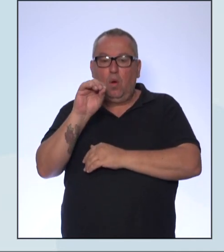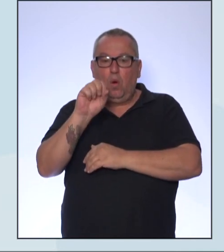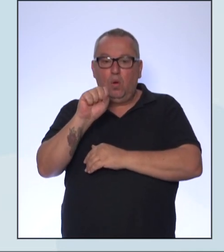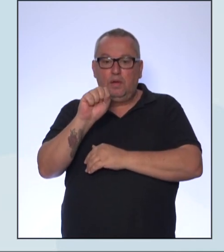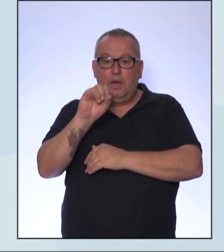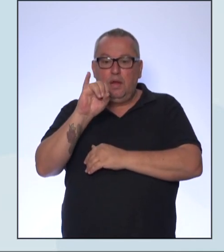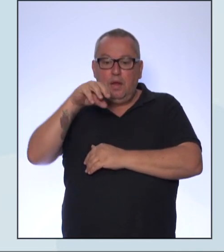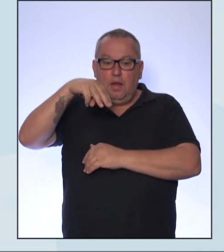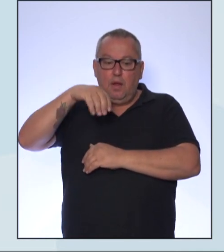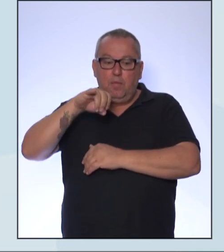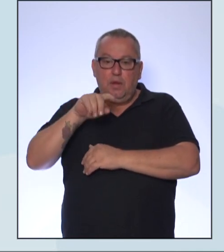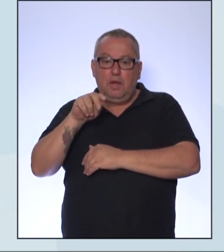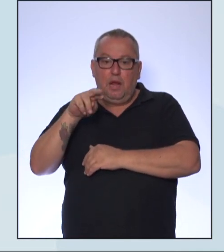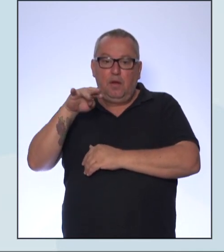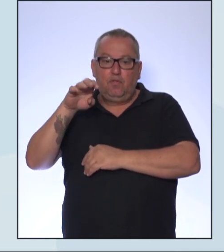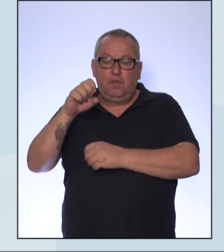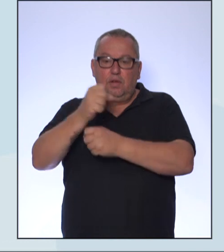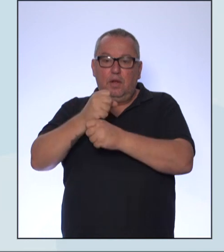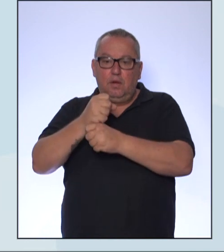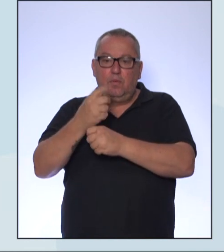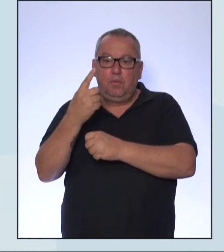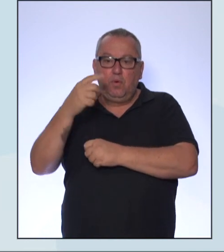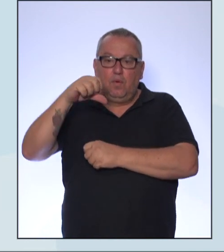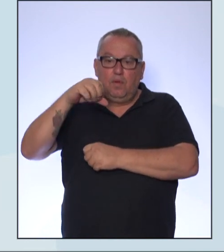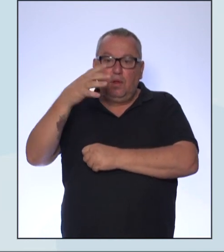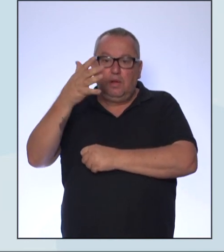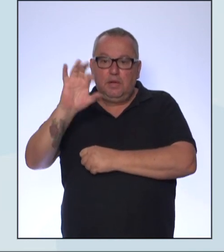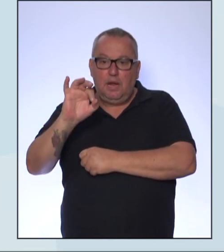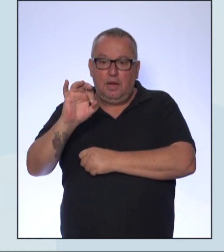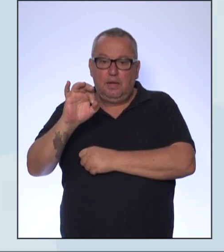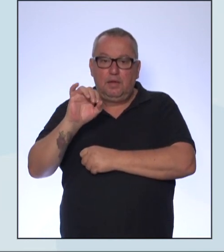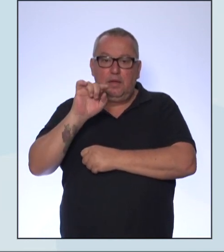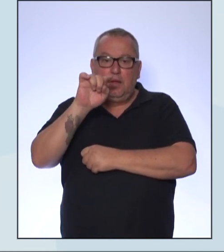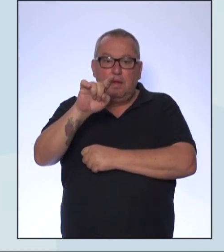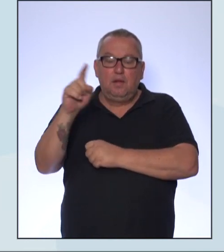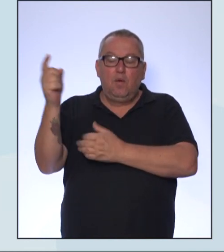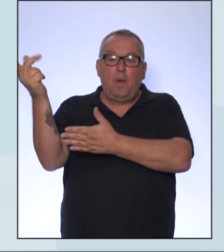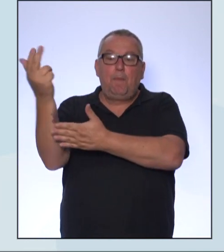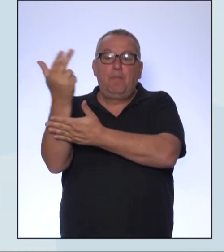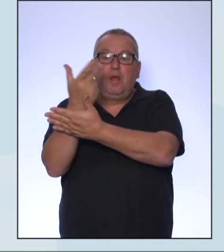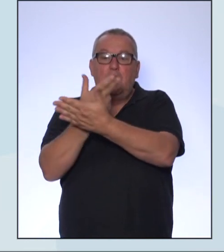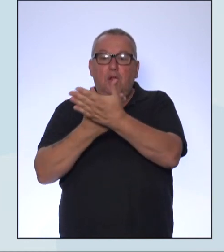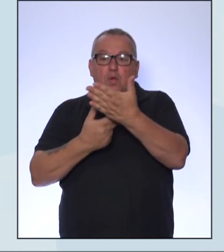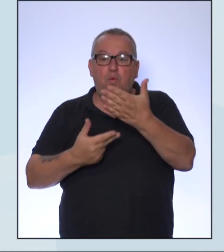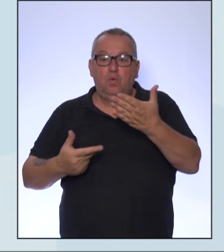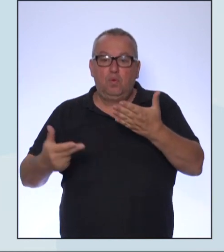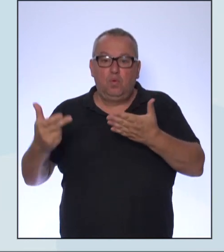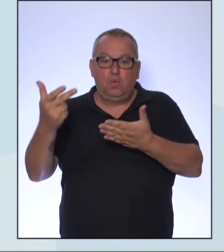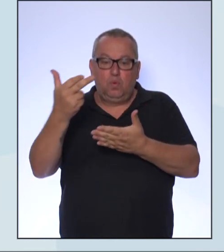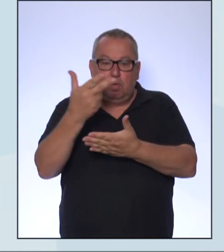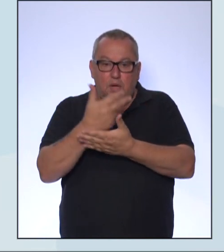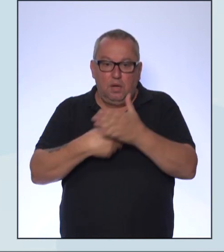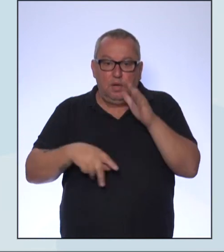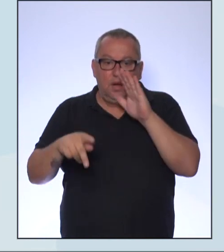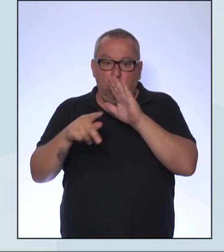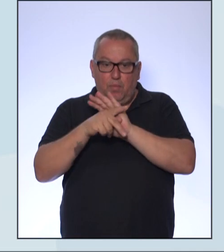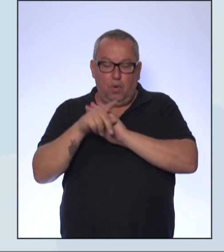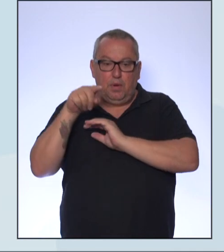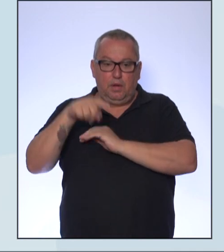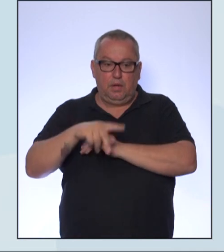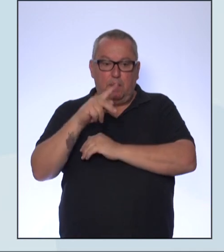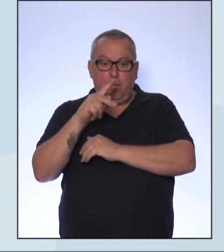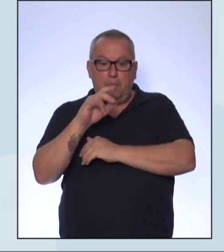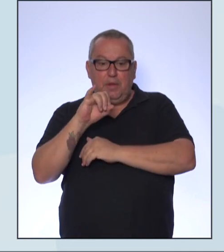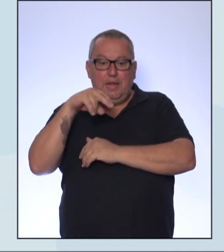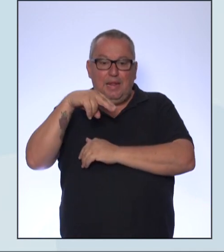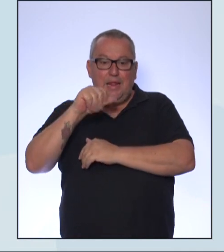Roco, de 1910. Essa é uma imagem, uma pintura que compõe o acervo da Pinacoteca, aqui do